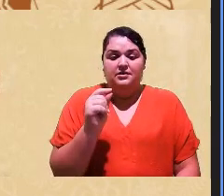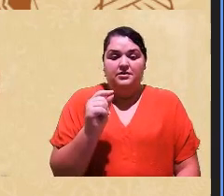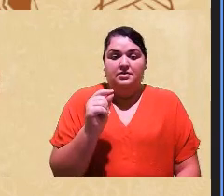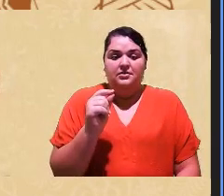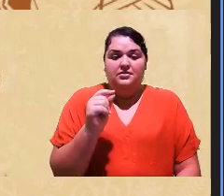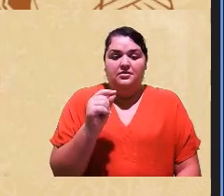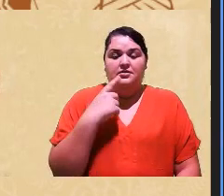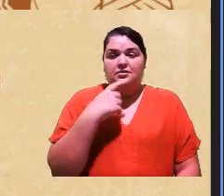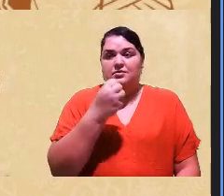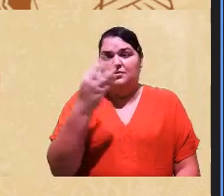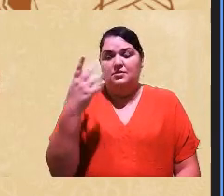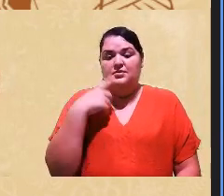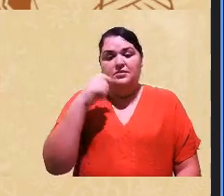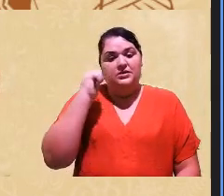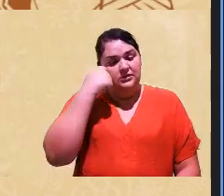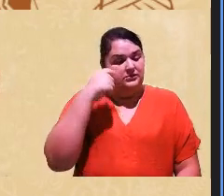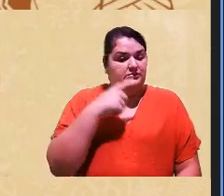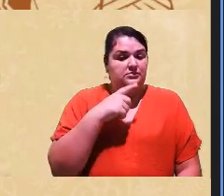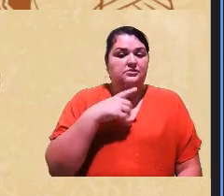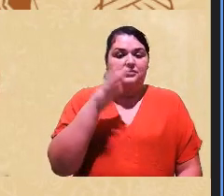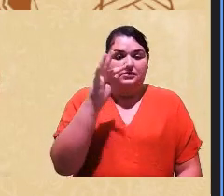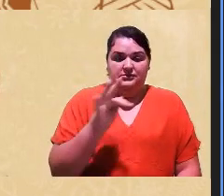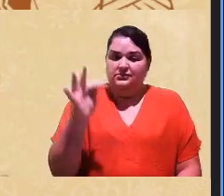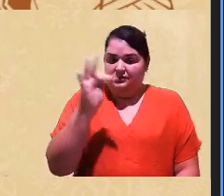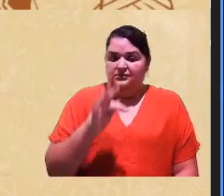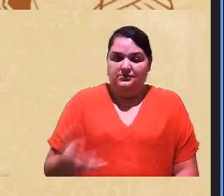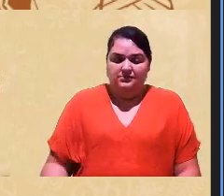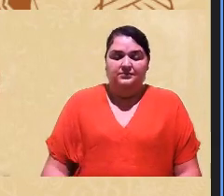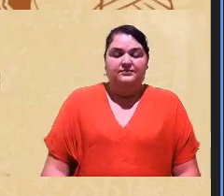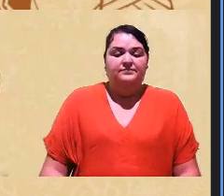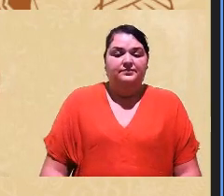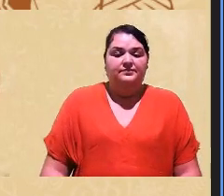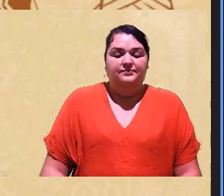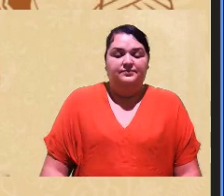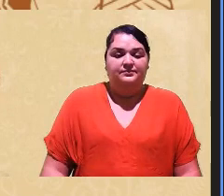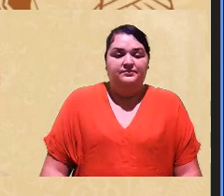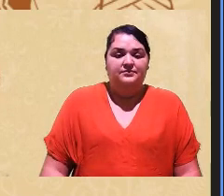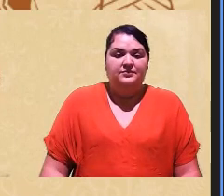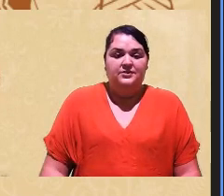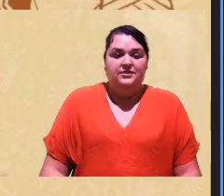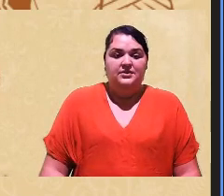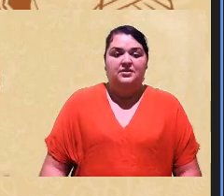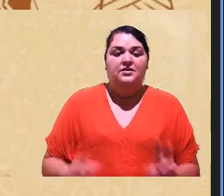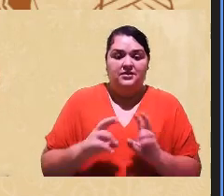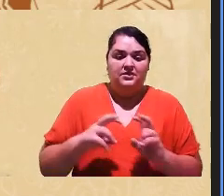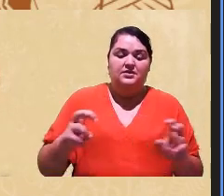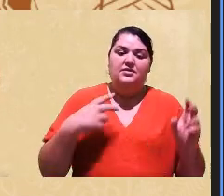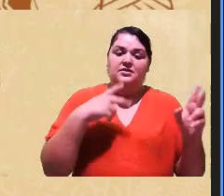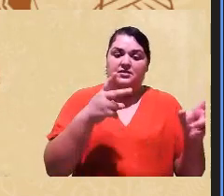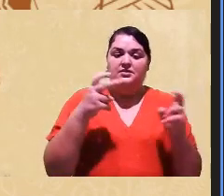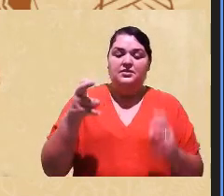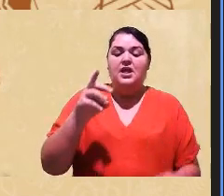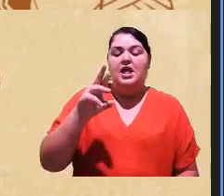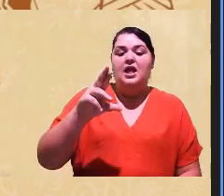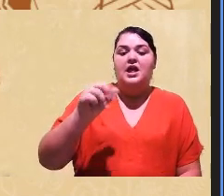negros aqui na universidade muito bem para a banca de heterodentificação racial